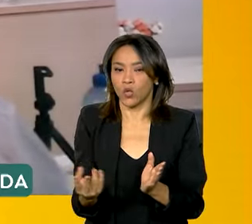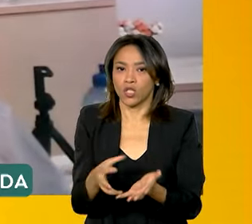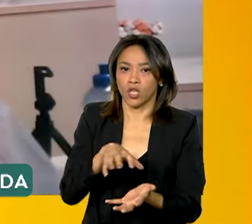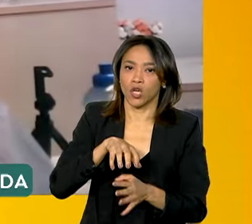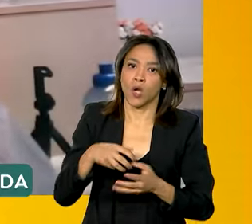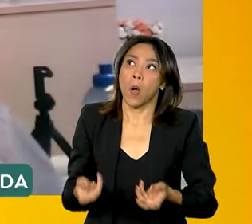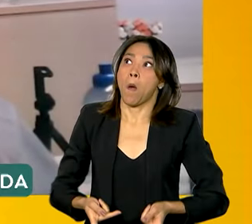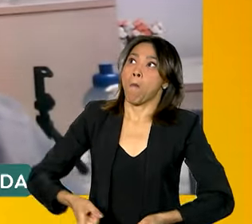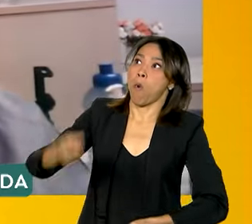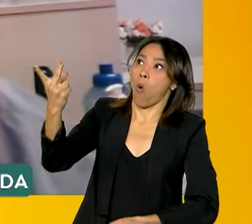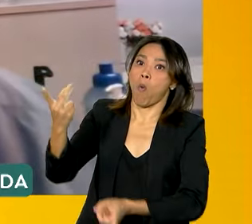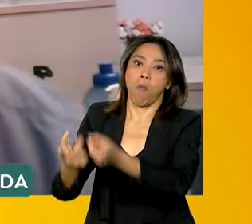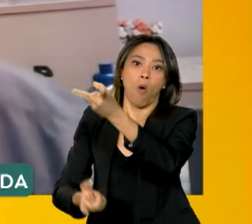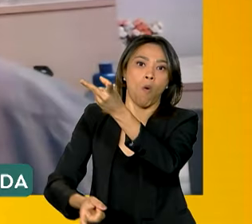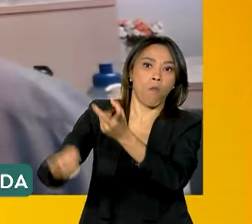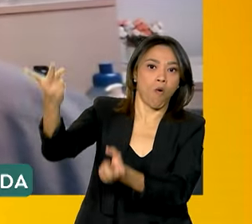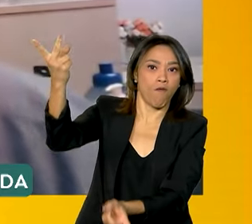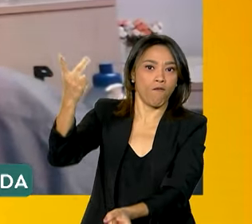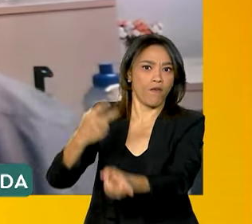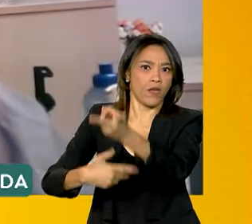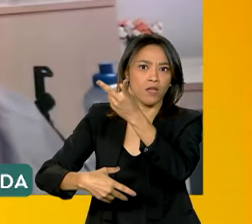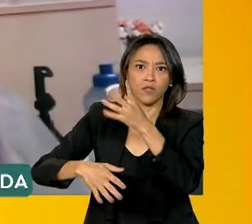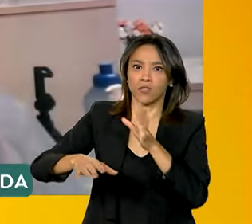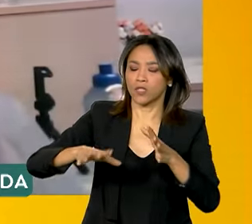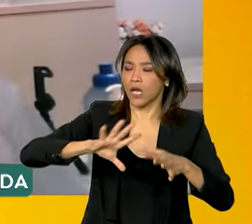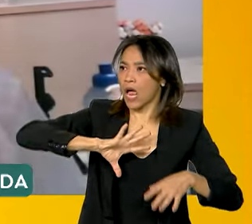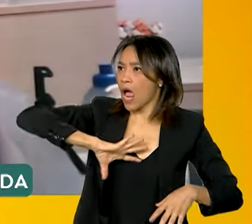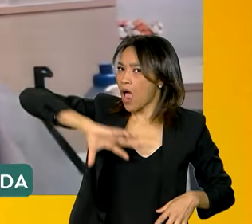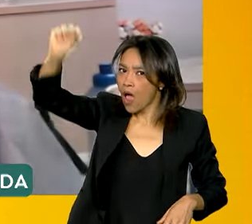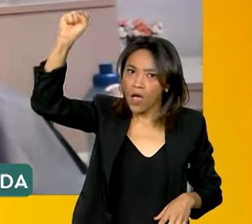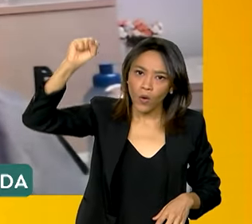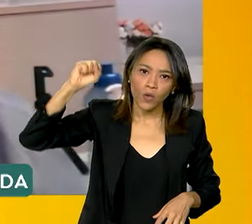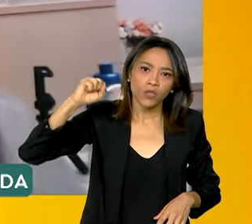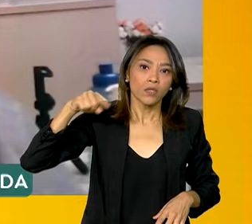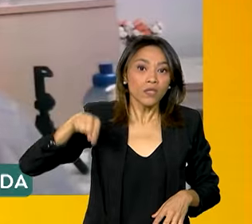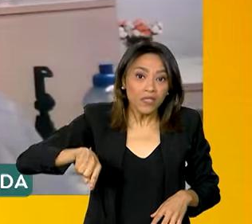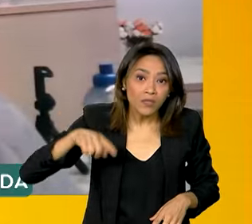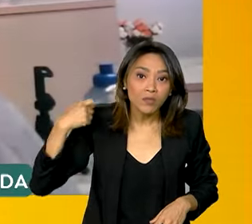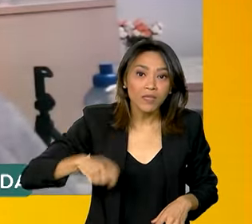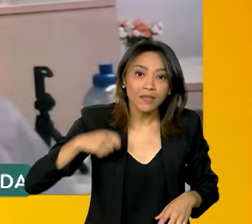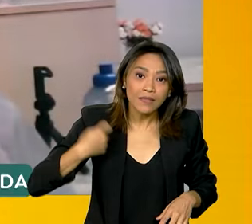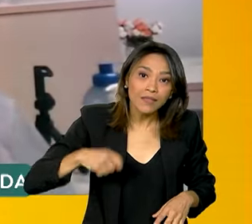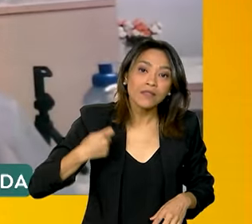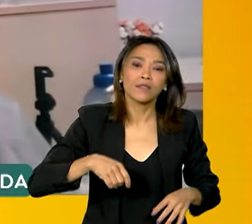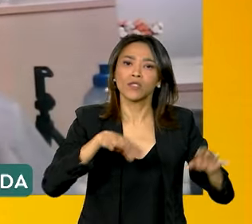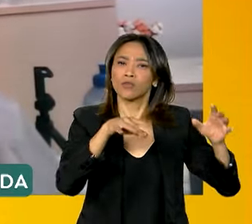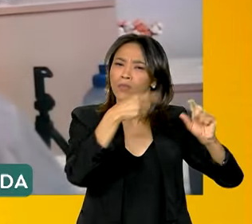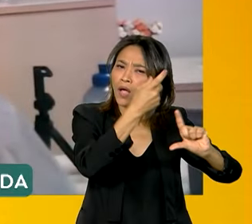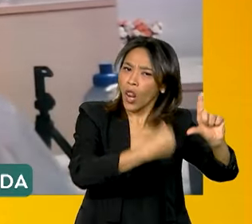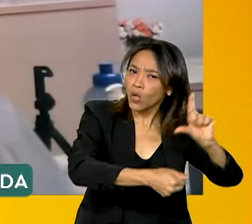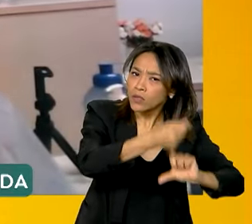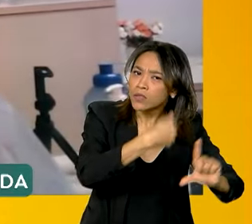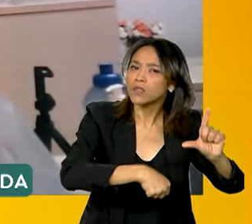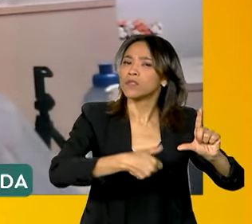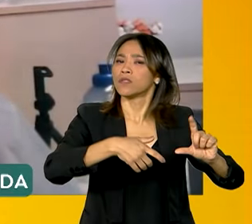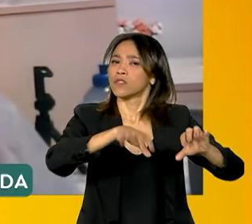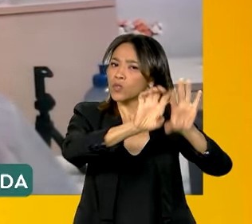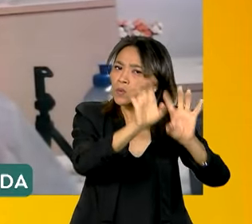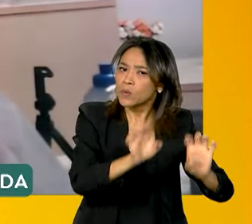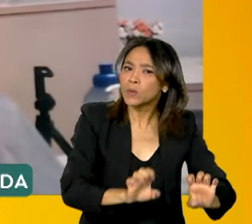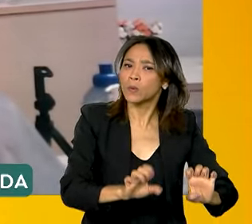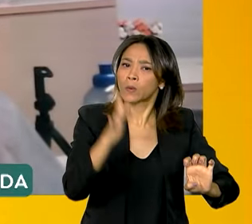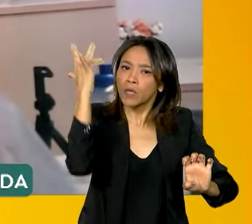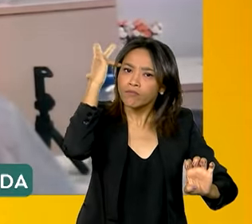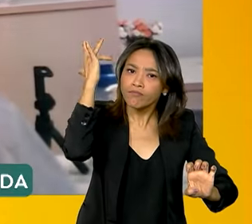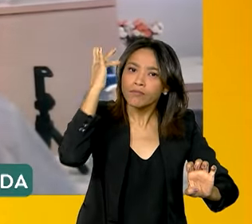de 180 milhões de toneladas, ou seja, uma exportação recorde, isso demanda de movimentação, demanda estrutura, e ela